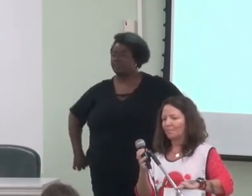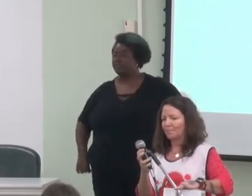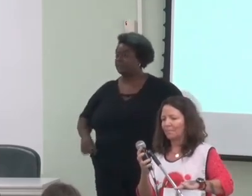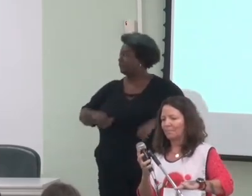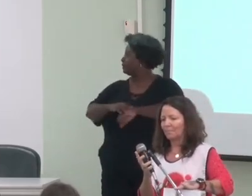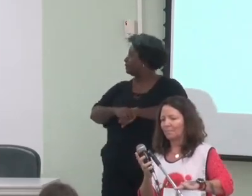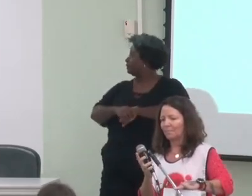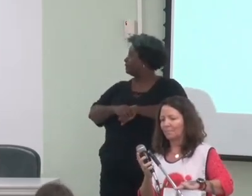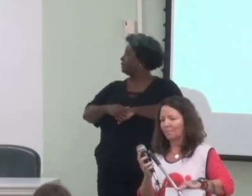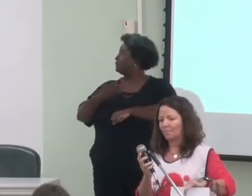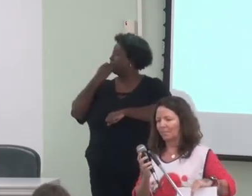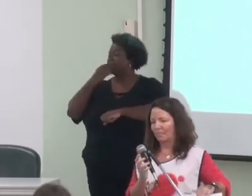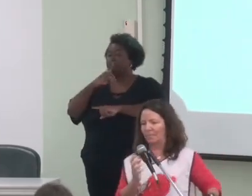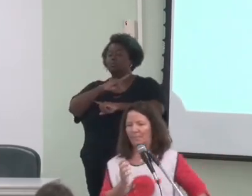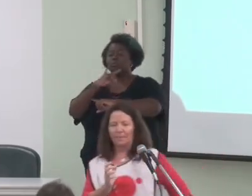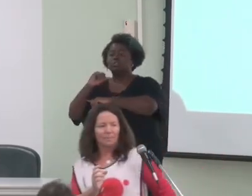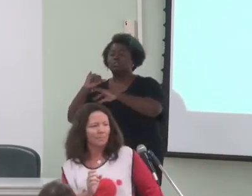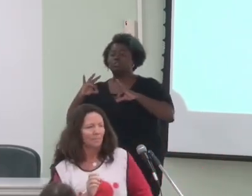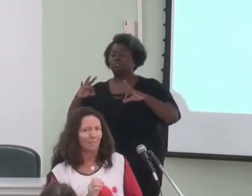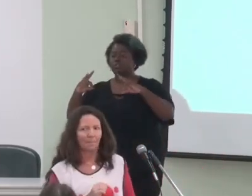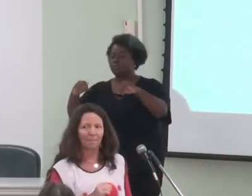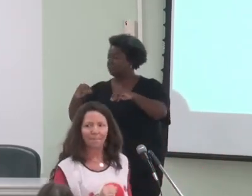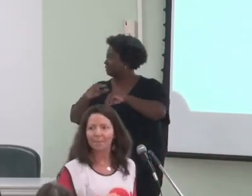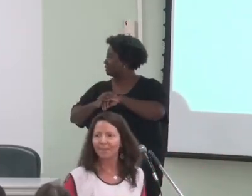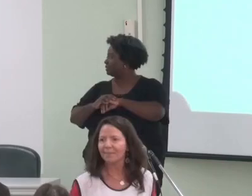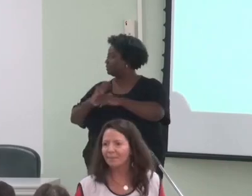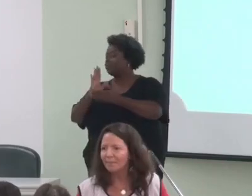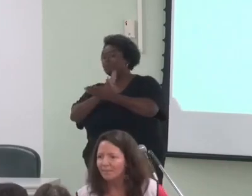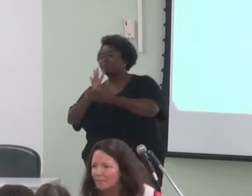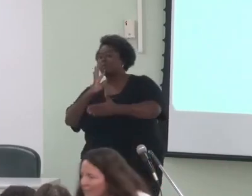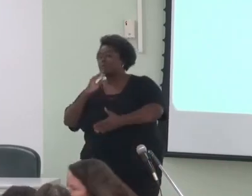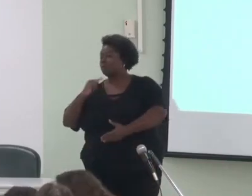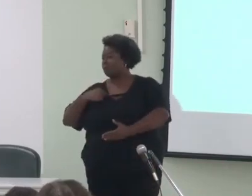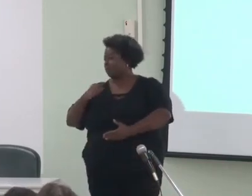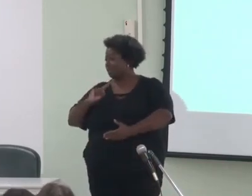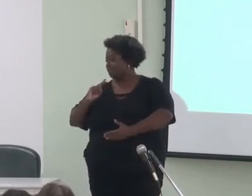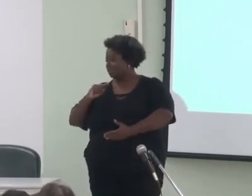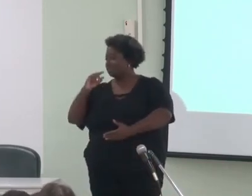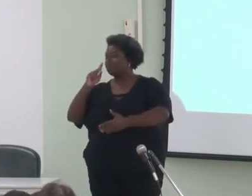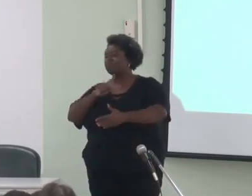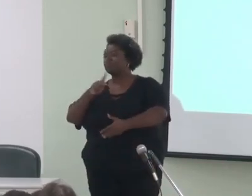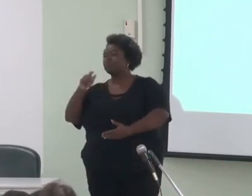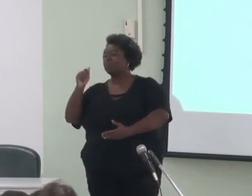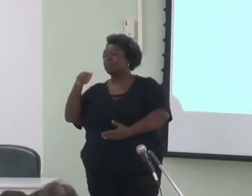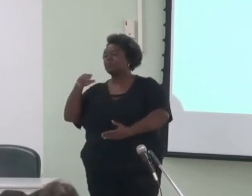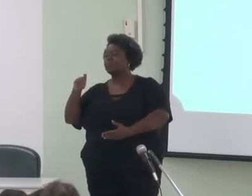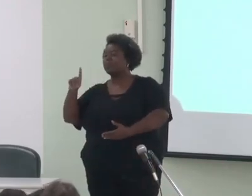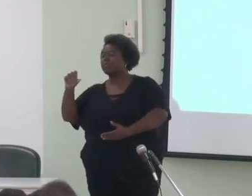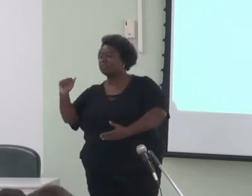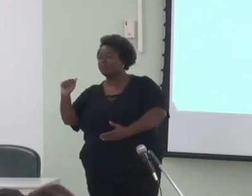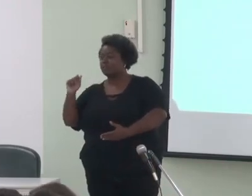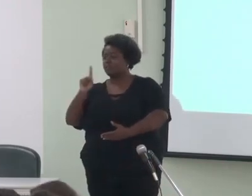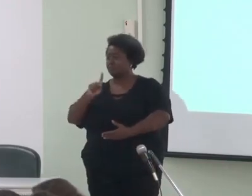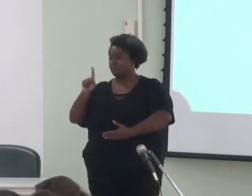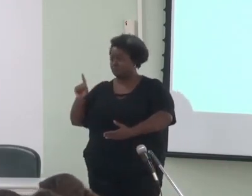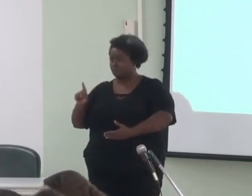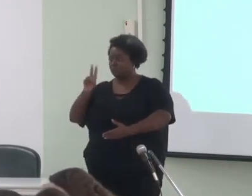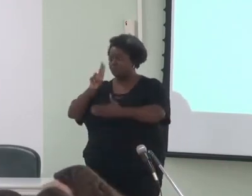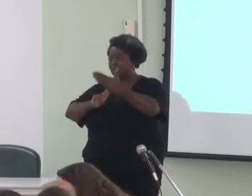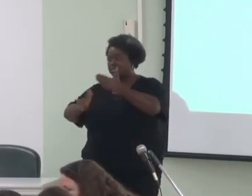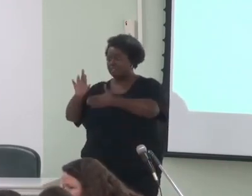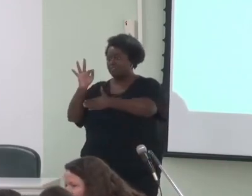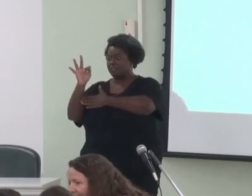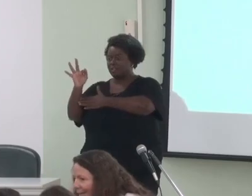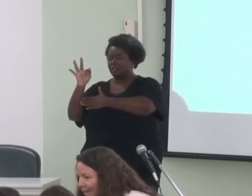Bom dia a todos. Para os que não me conhecem, sou a professora Amanda, sou professora da Universidade Federal do